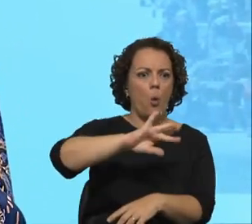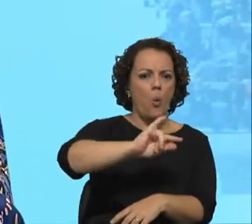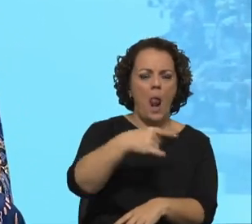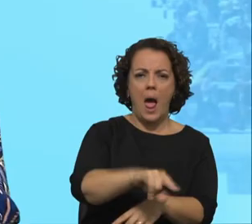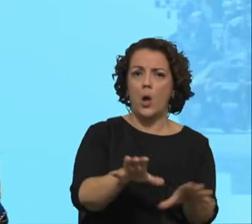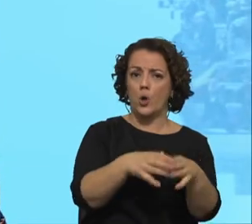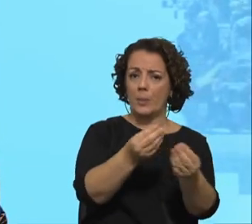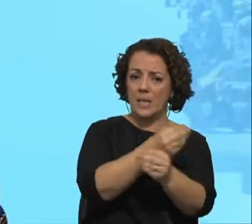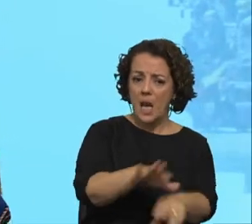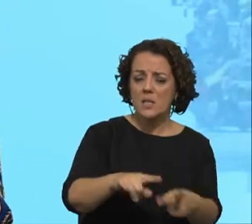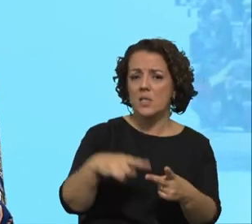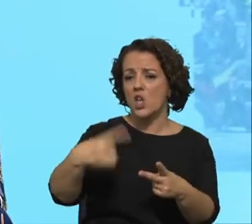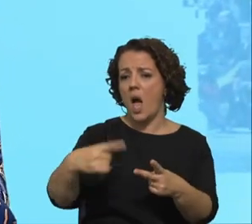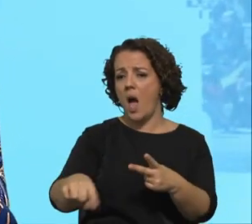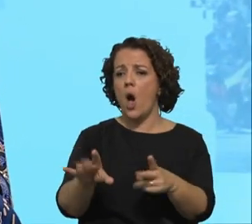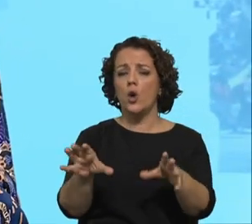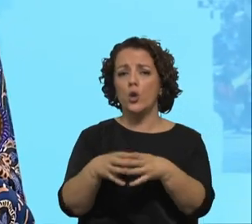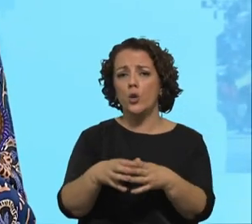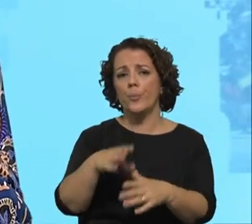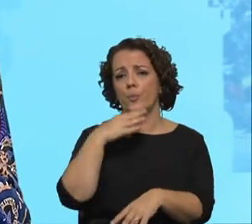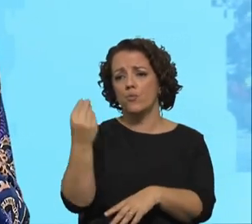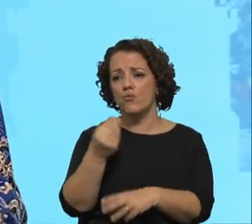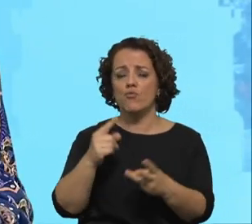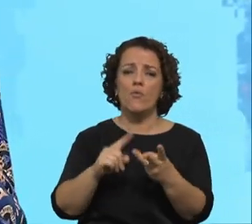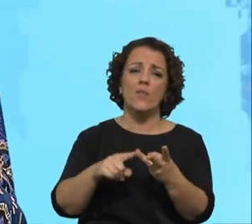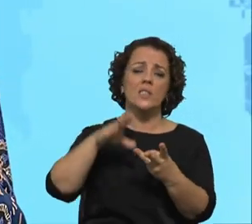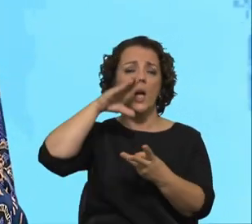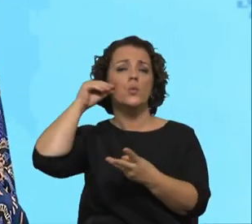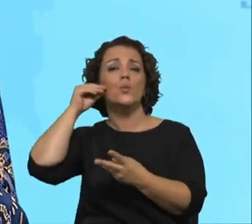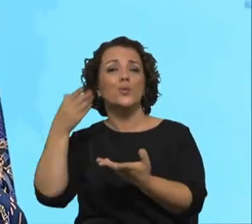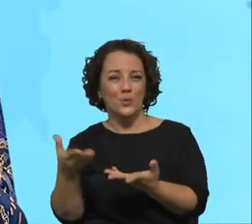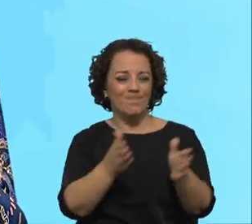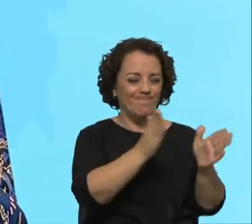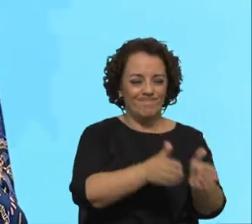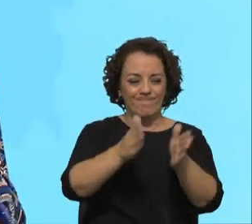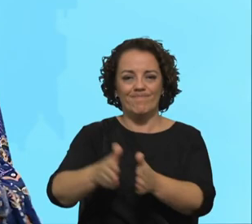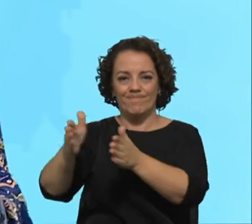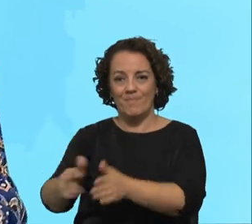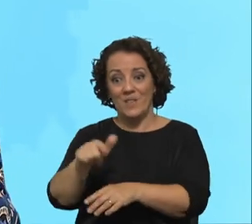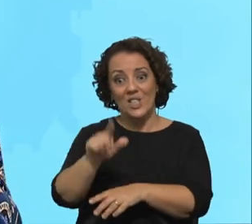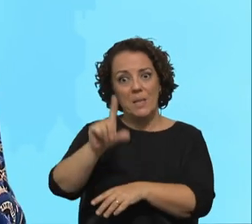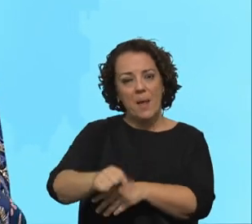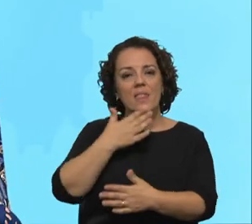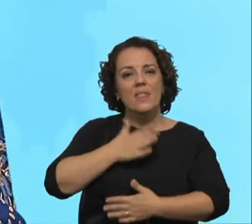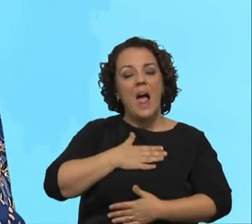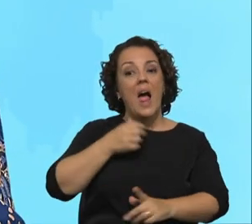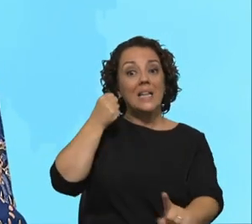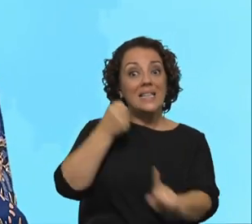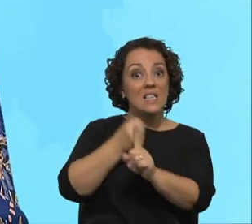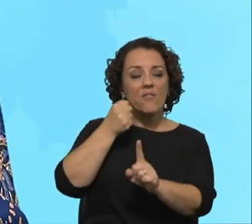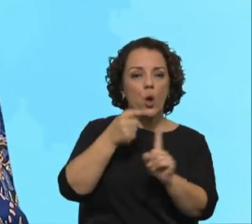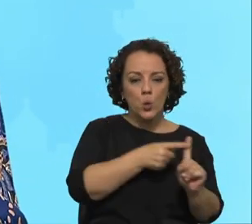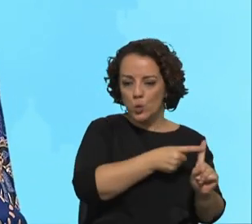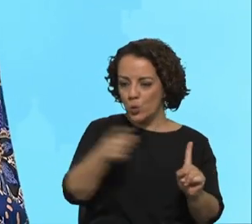grupos de adolescentes e depois os jovens e os adultos. E o grande desafio também será conseguirmos trabalhar todos em consonância